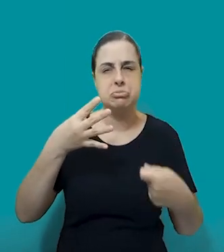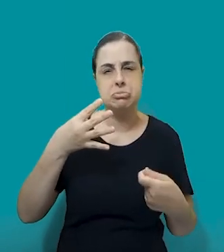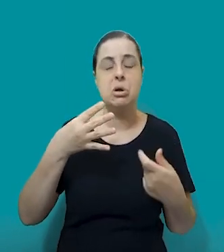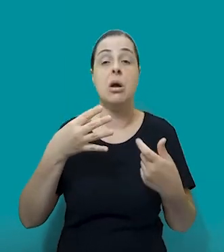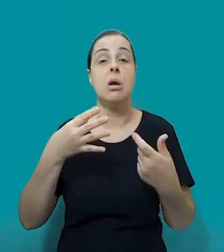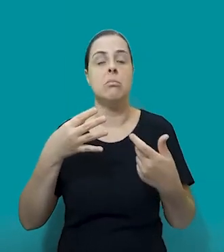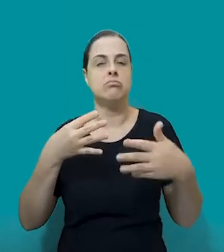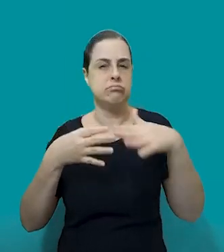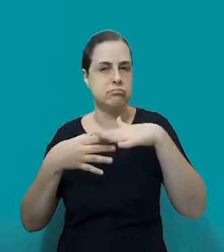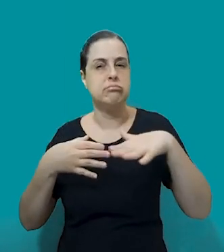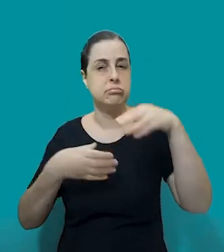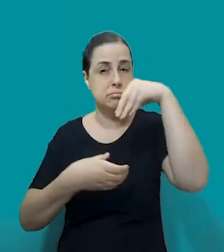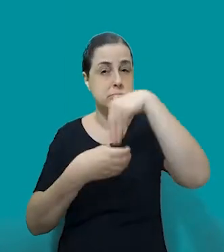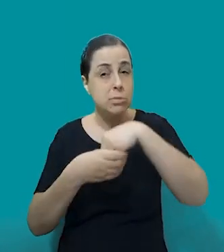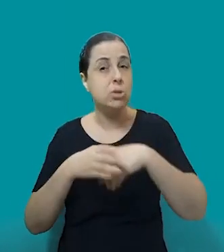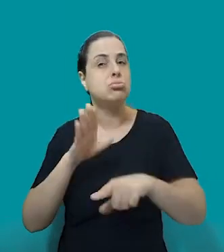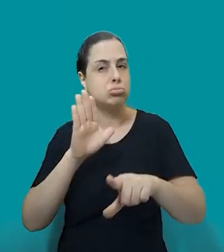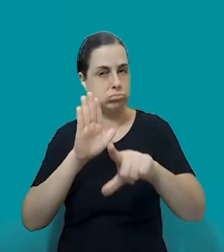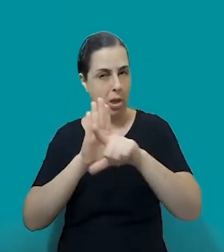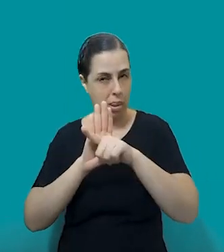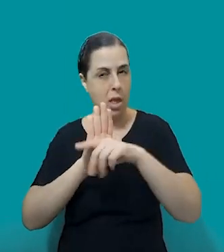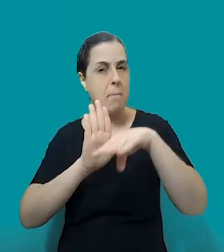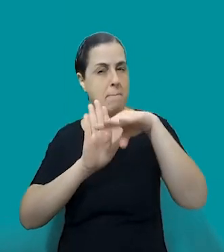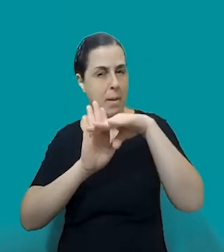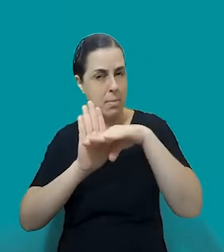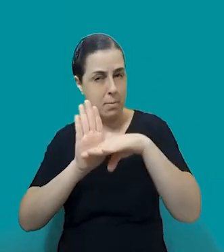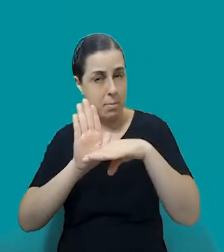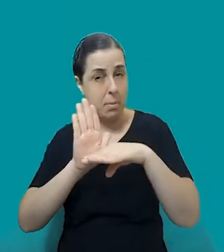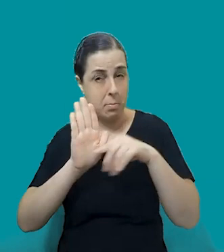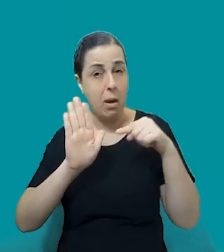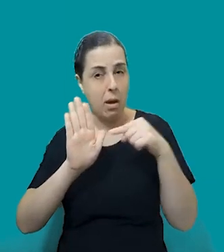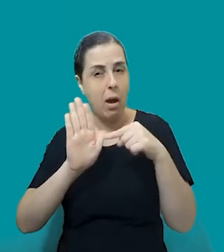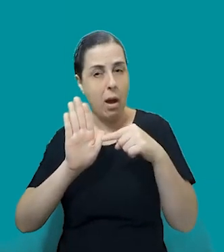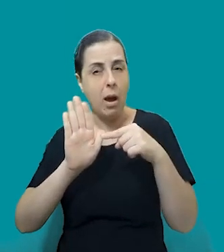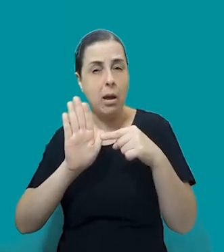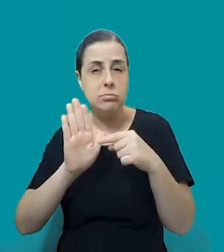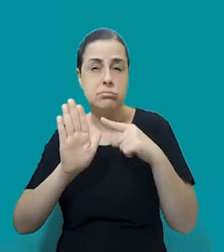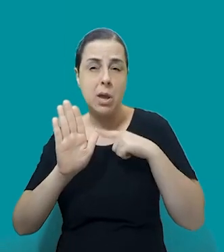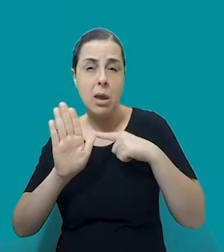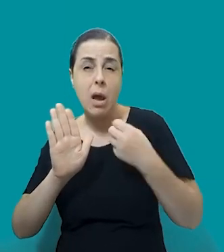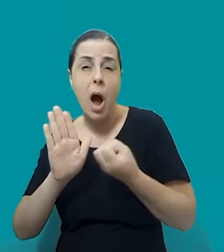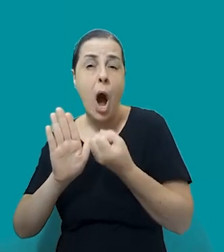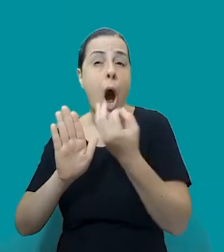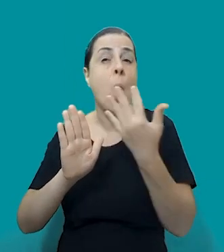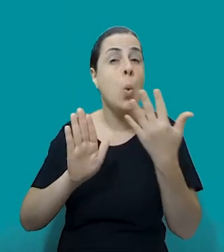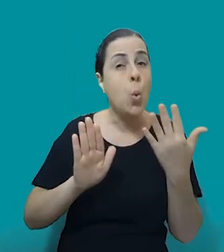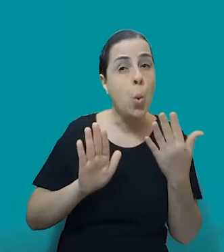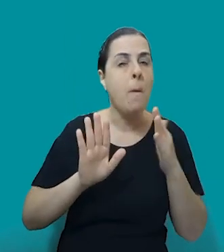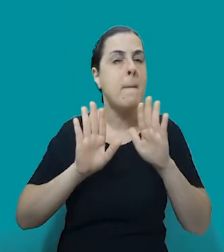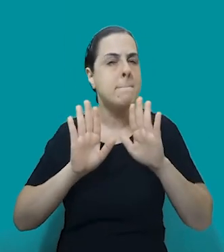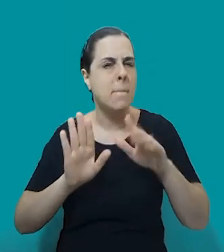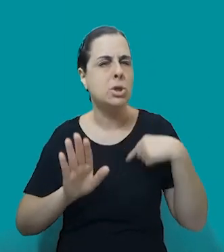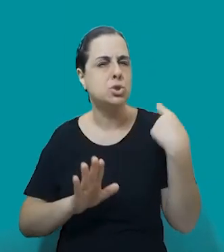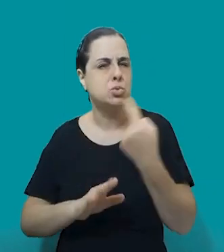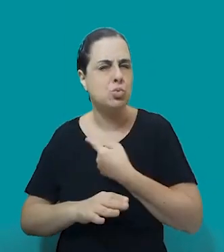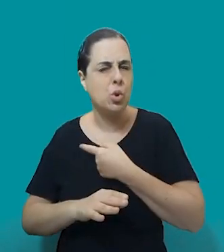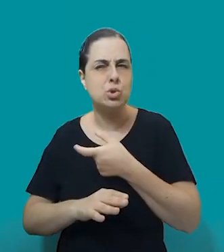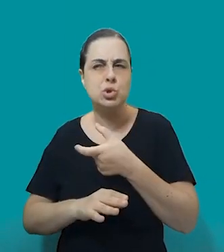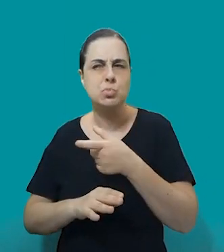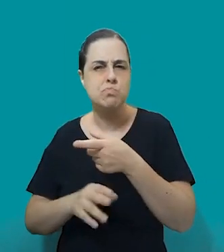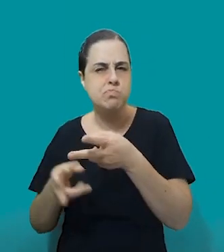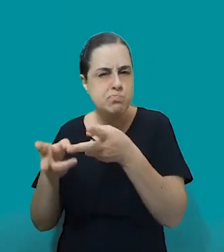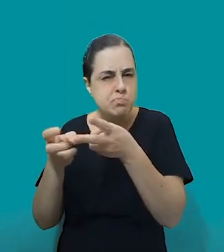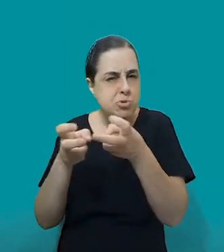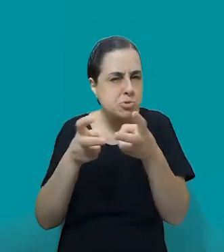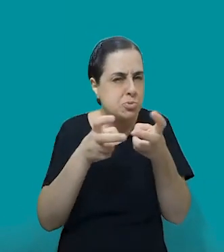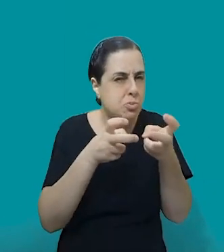violências que estão previstas lá na Lei Maria da Penha são algumas das violências. Mas o que a gente vem observando é que em cada área em que